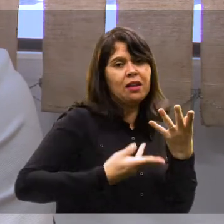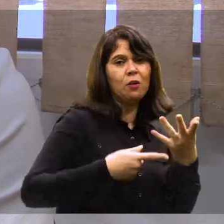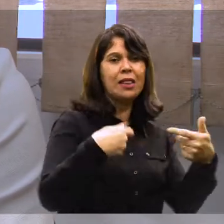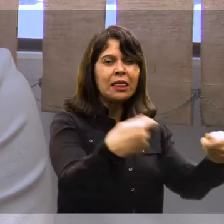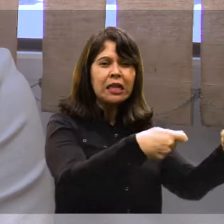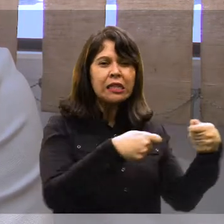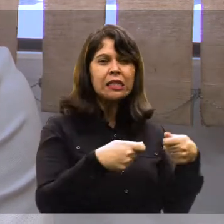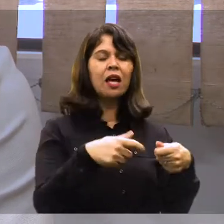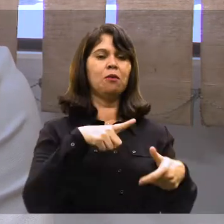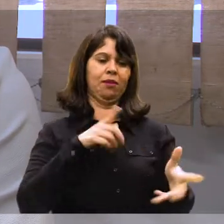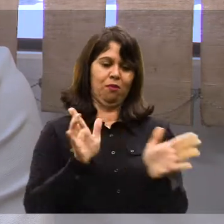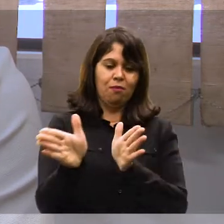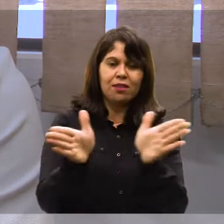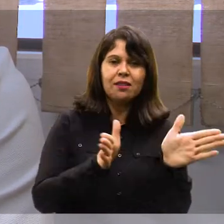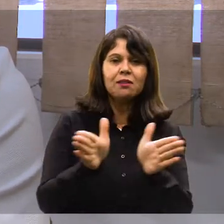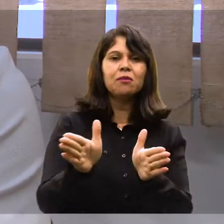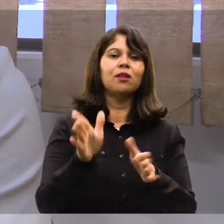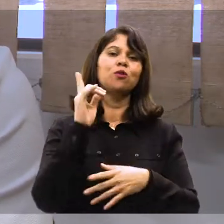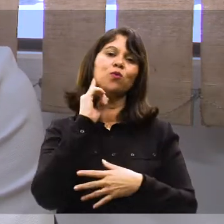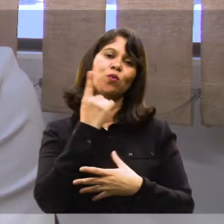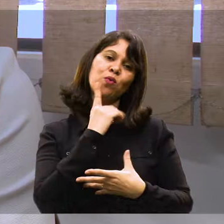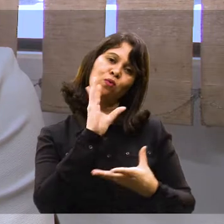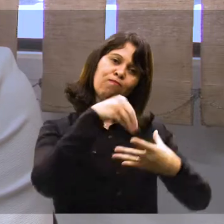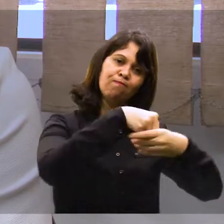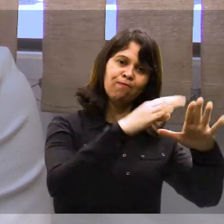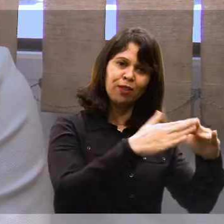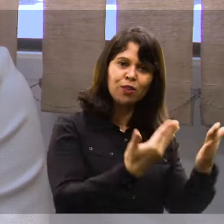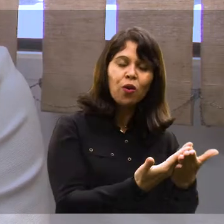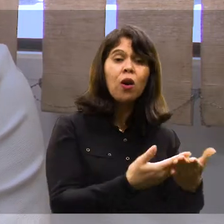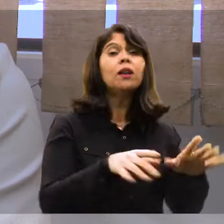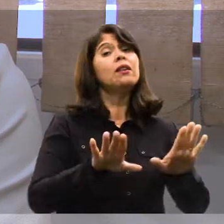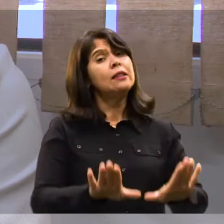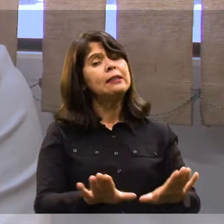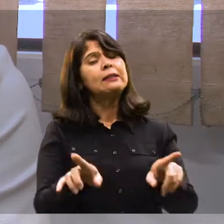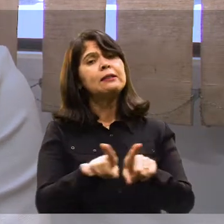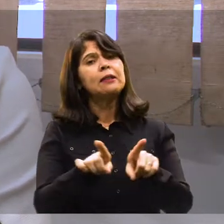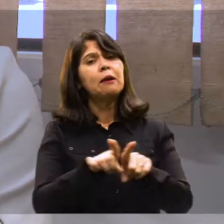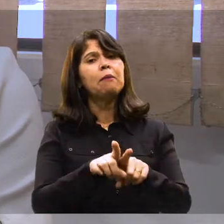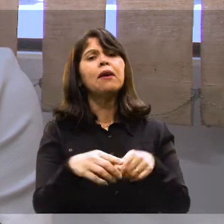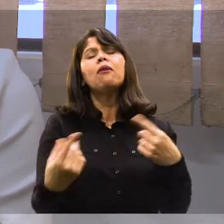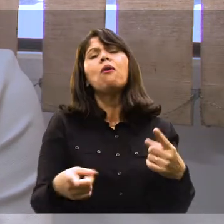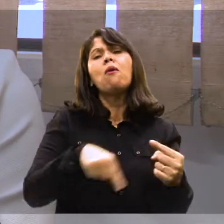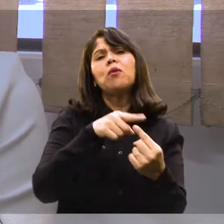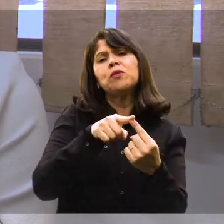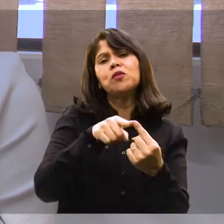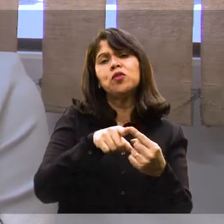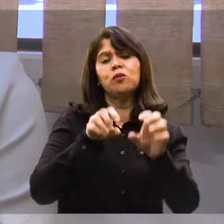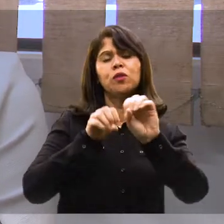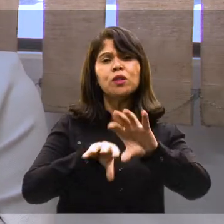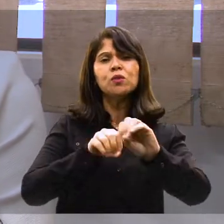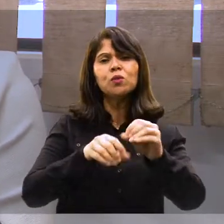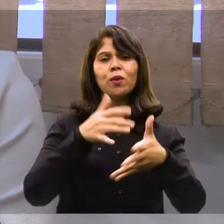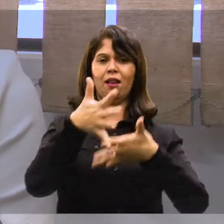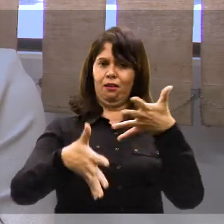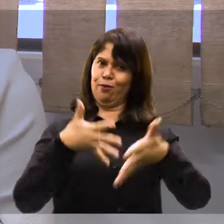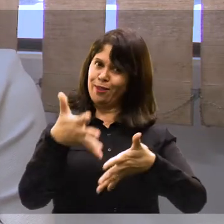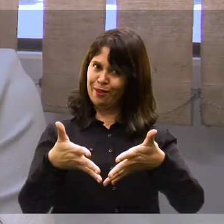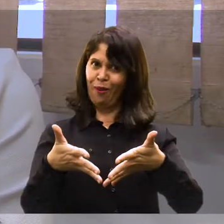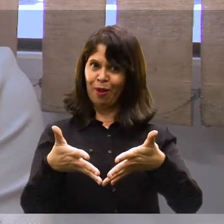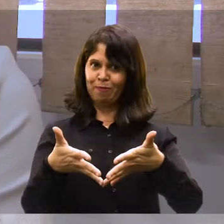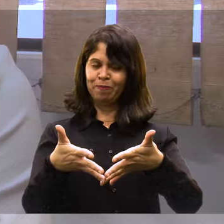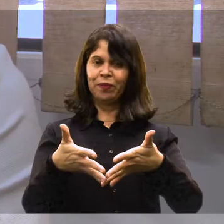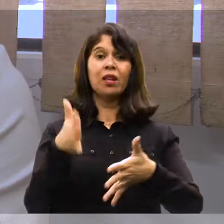necessário para a acessibilidade das crianças surdas, quanto a ideia do que é instruir em língua de sinais.